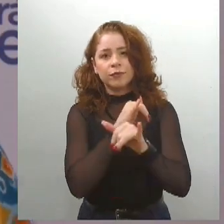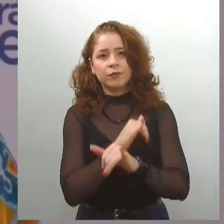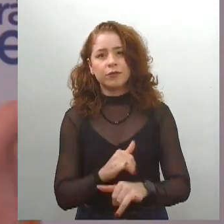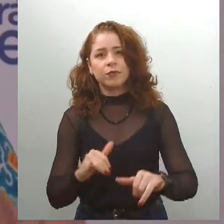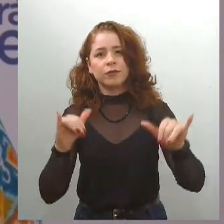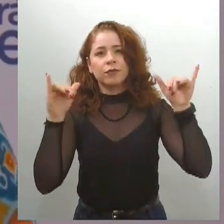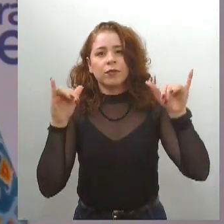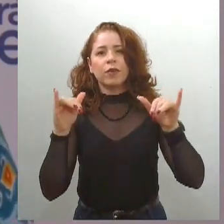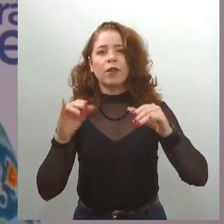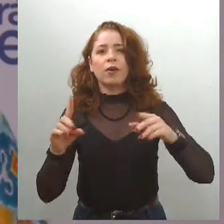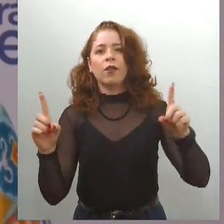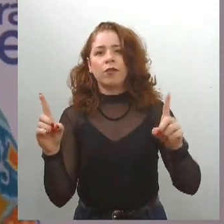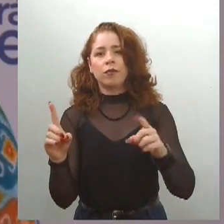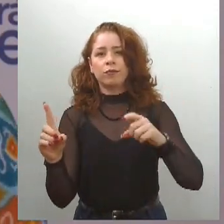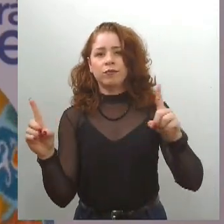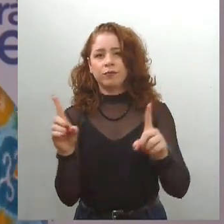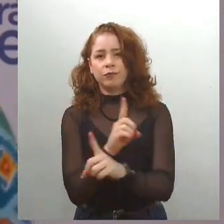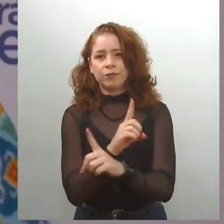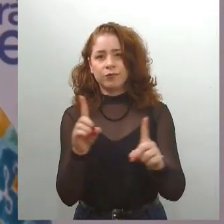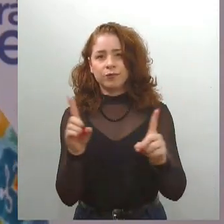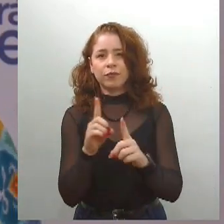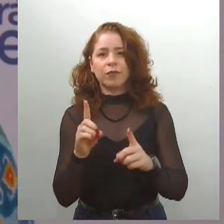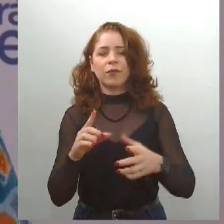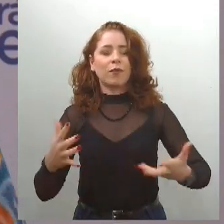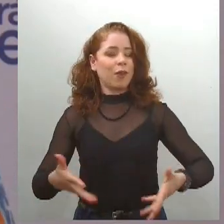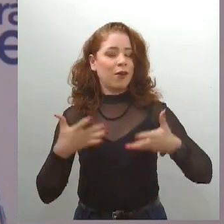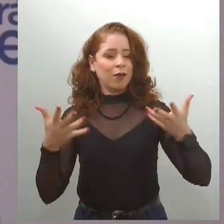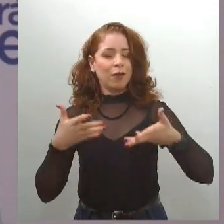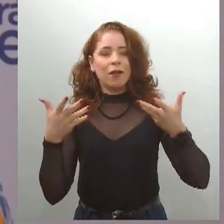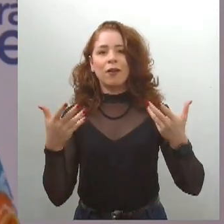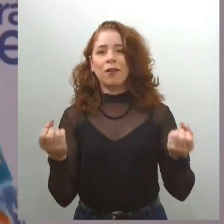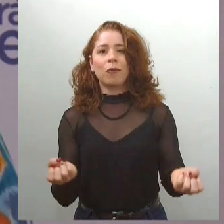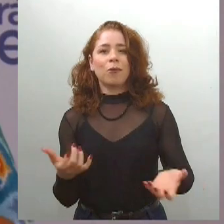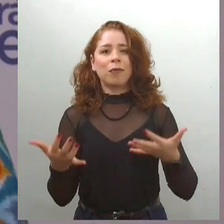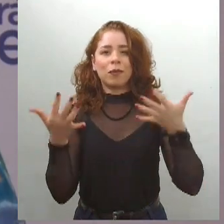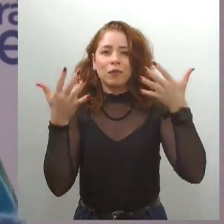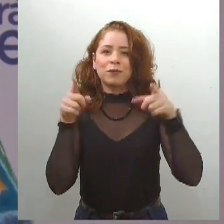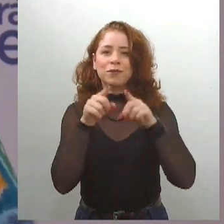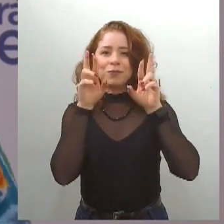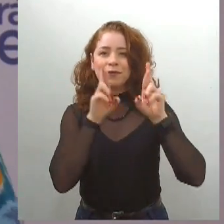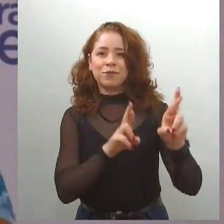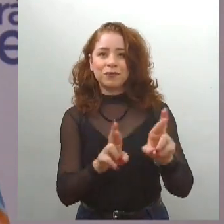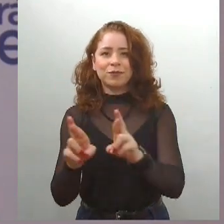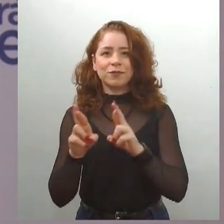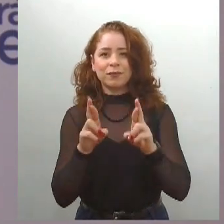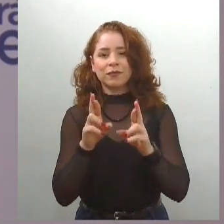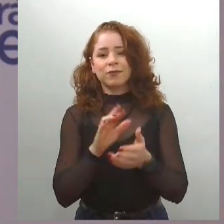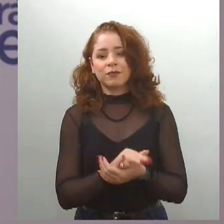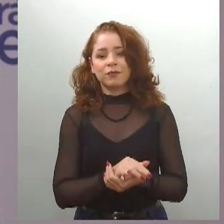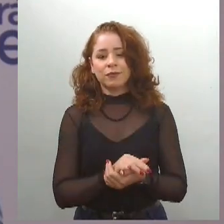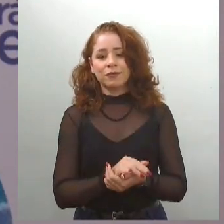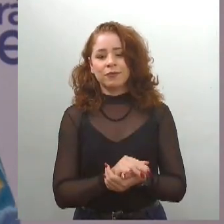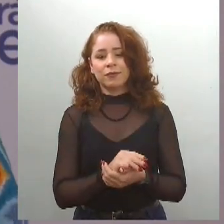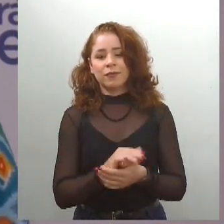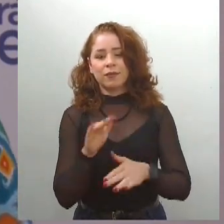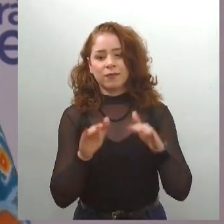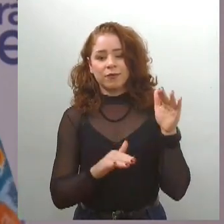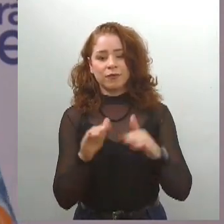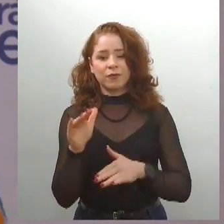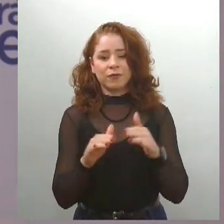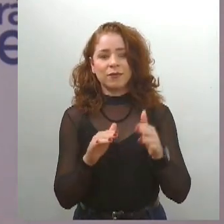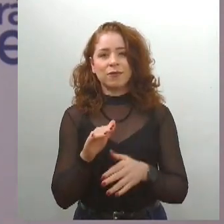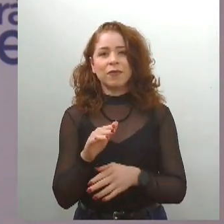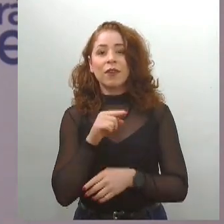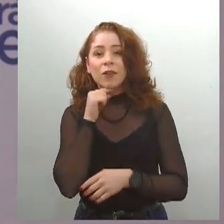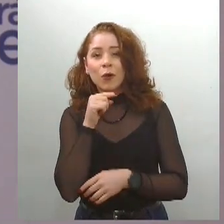alegria, com muito brilho, com muito respeito, né. Se eu digo, ah, se você não tem condições de amar, né,